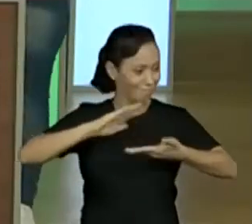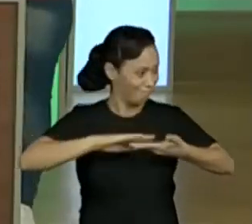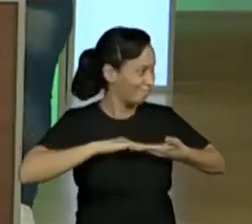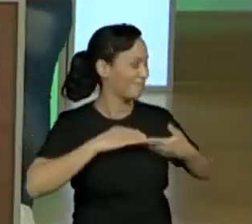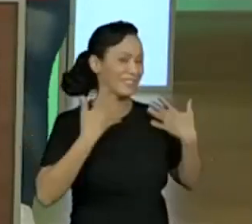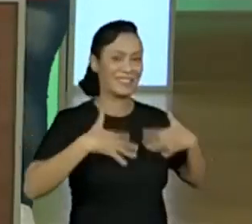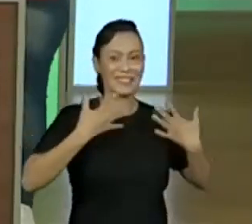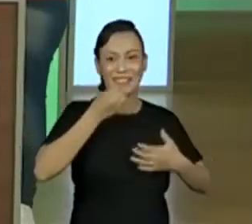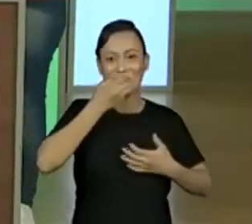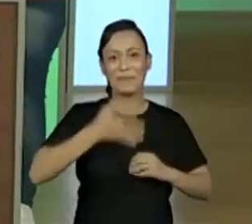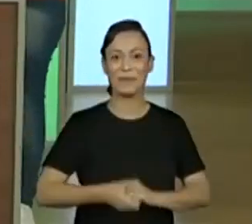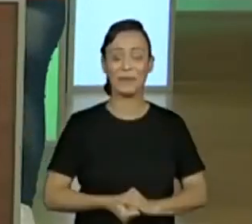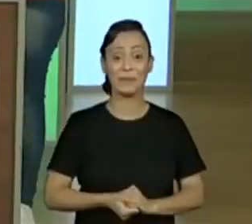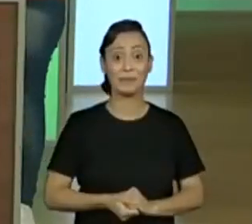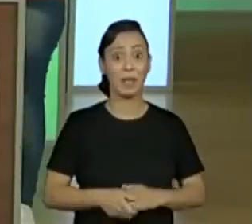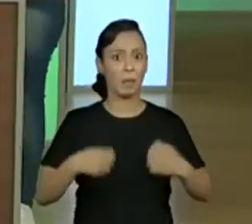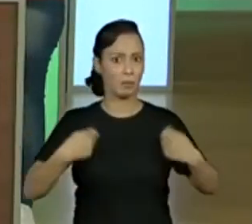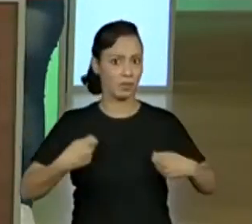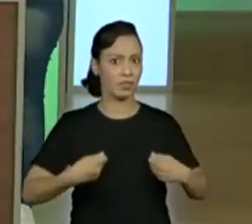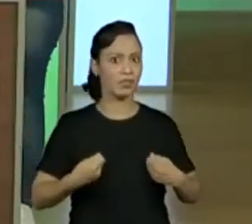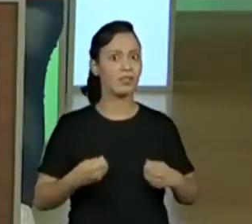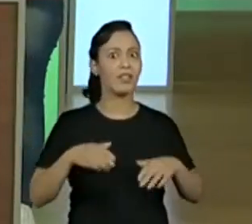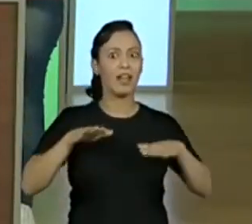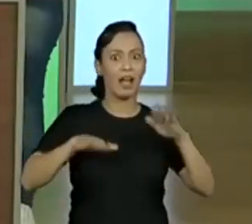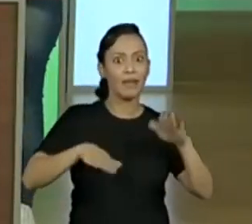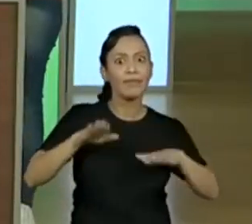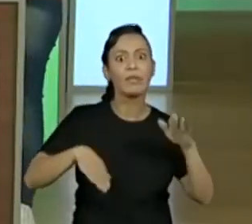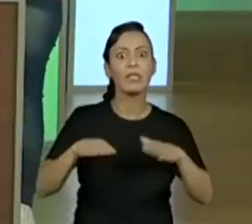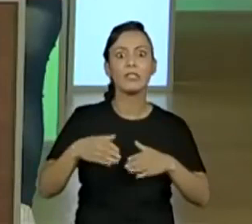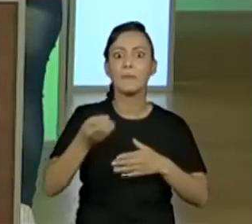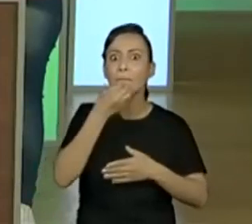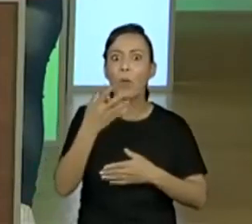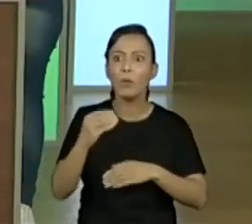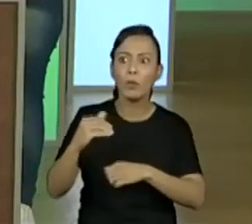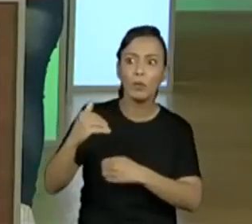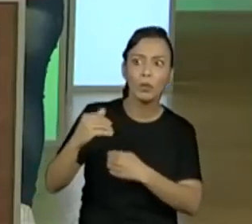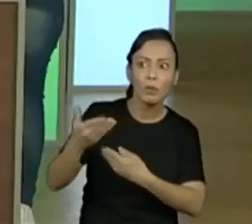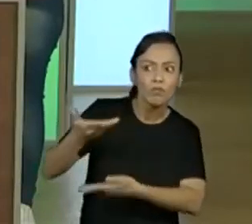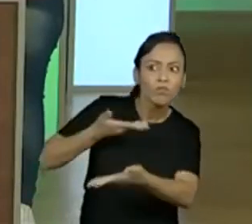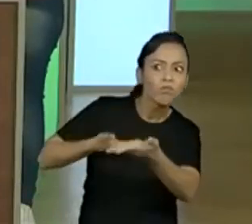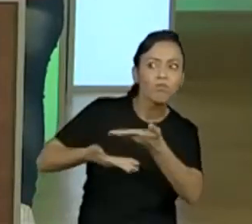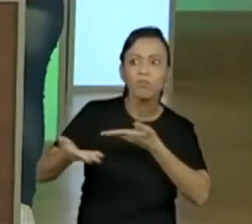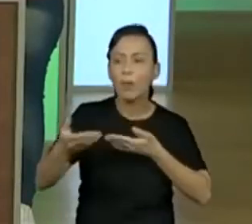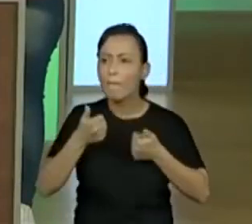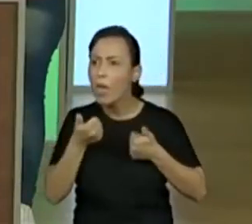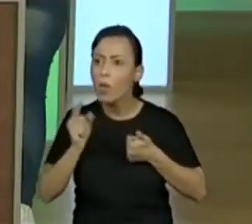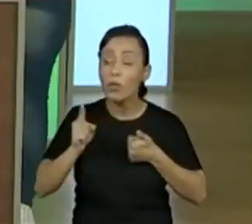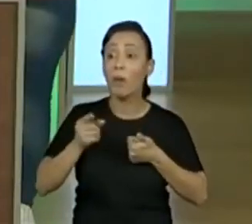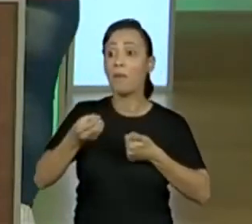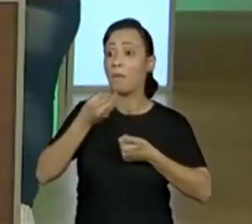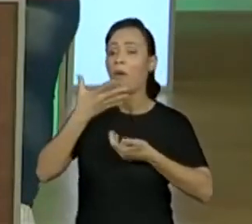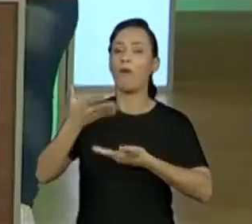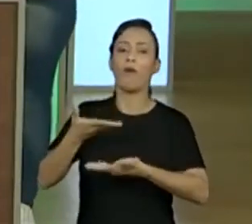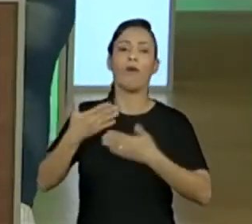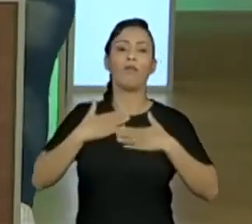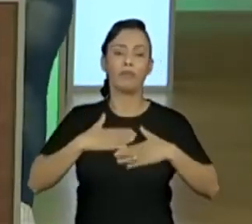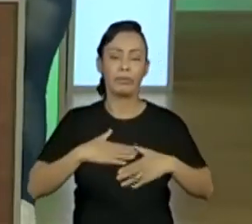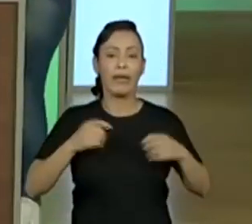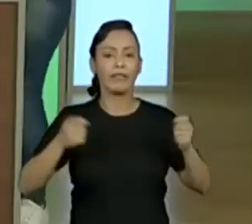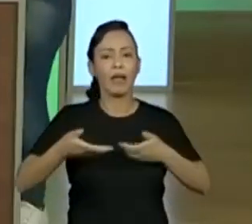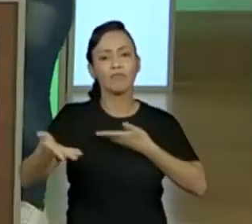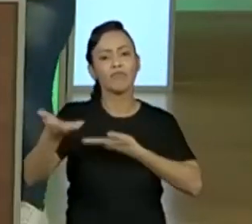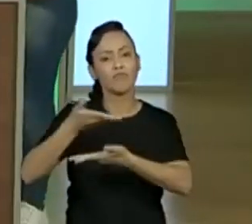a gente precisa aí, o tempo todo, que elas façam essa mediação, porque sem essa mediação, a gente não consegue chegar